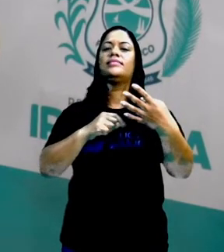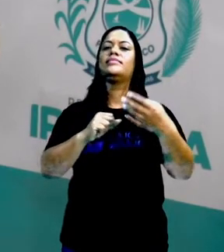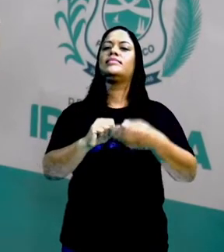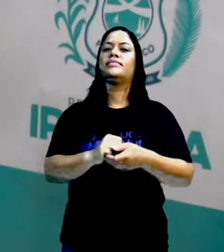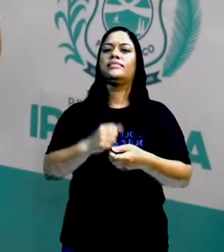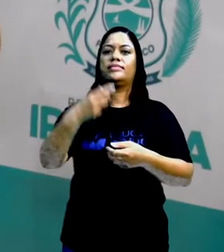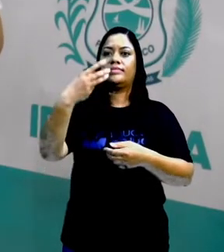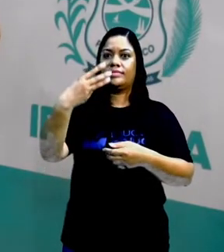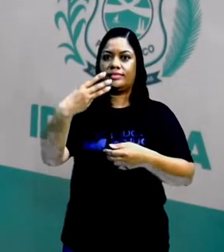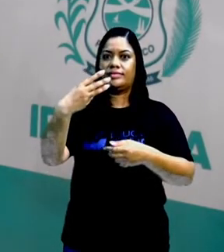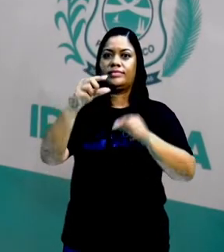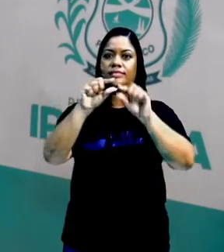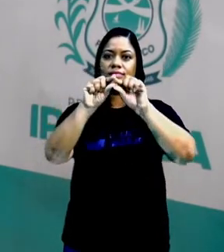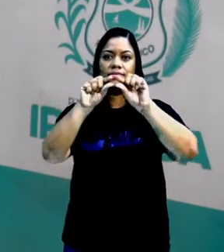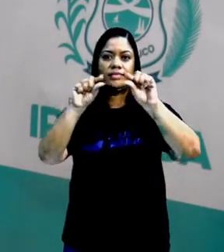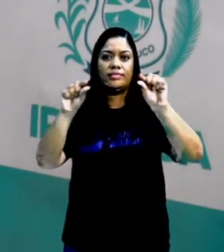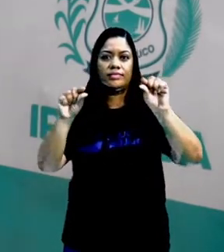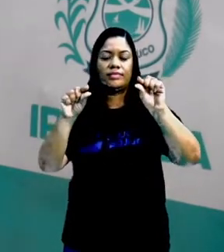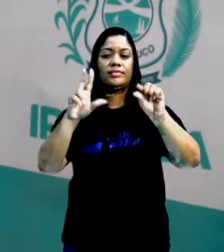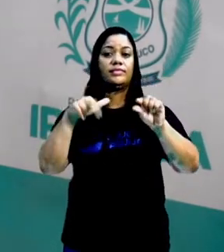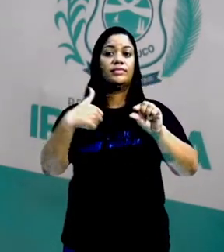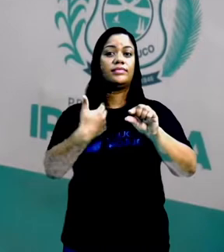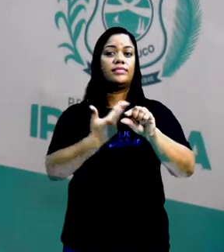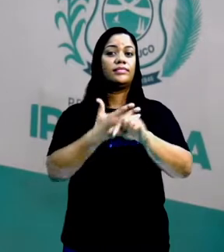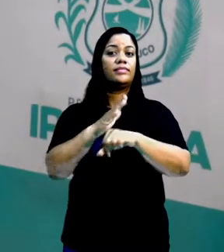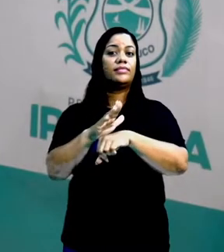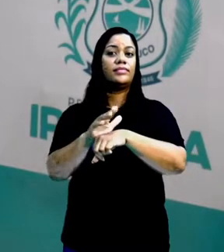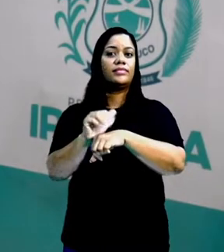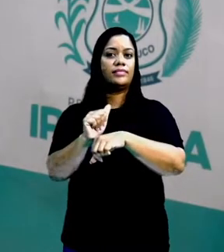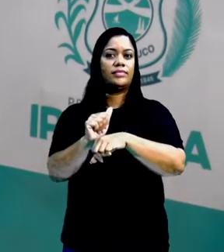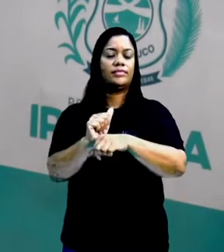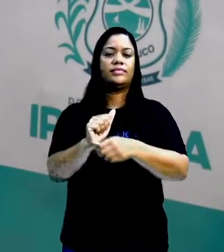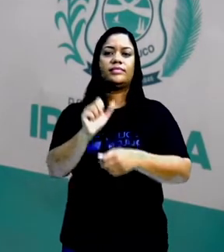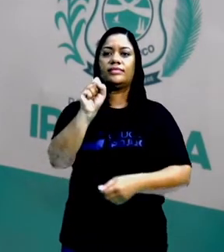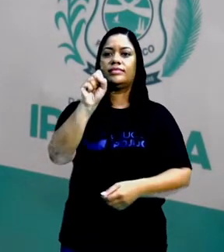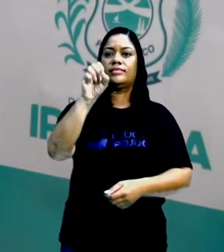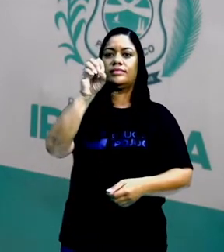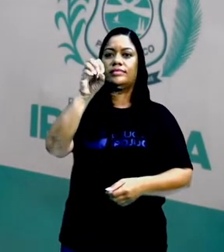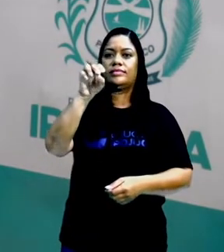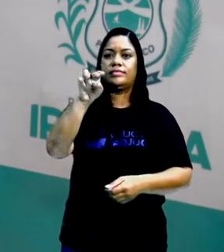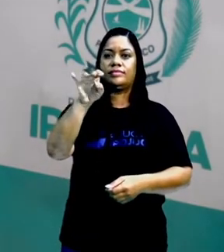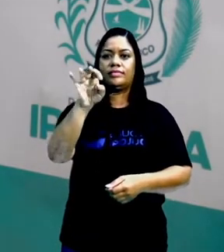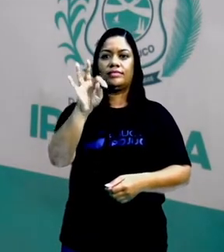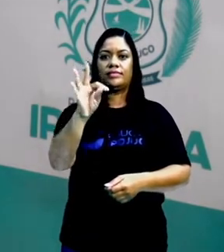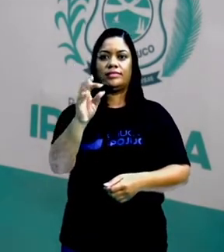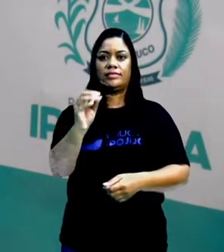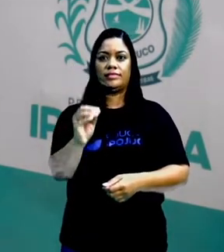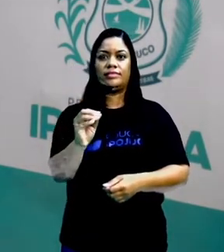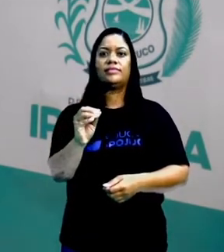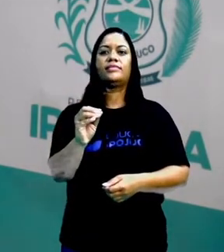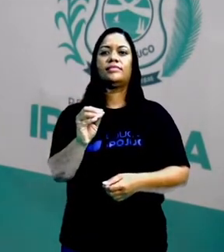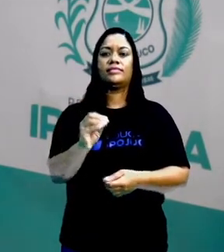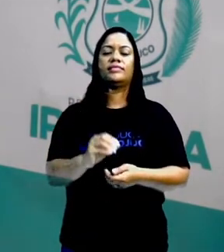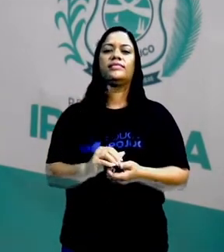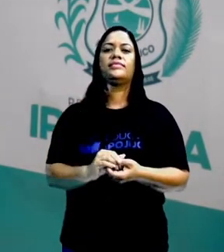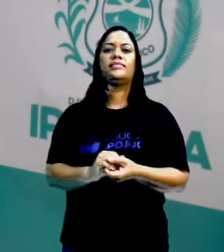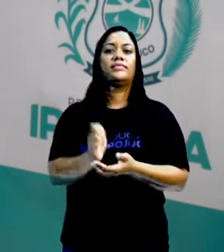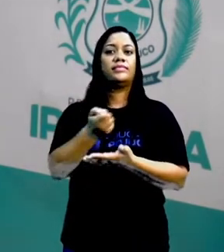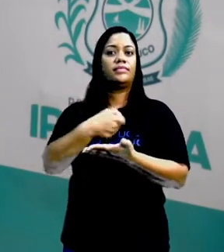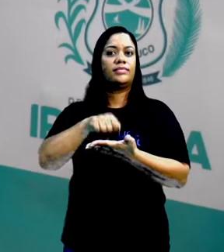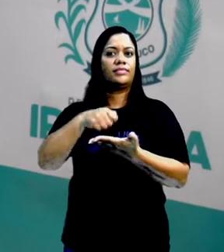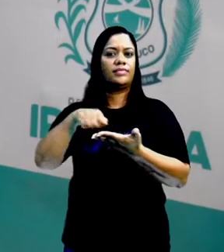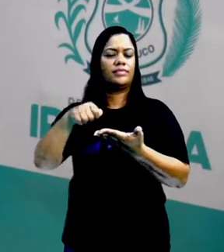cada uma delas com três versos, nós chamamos de soneto. Tá certo? É uma das formas de